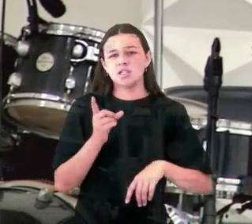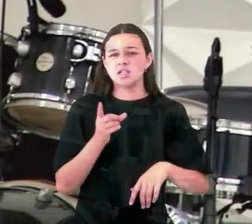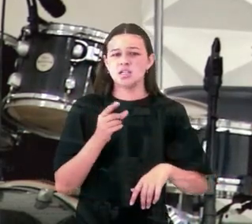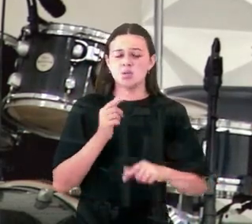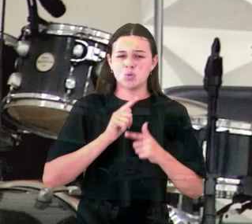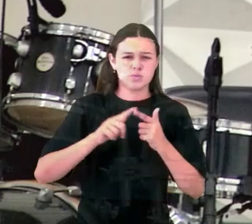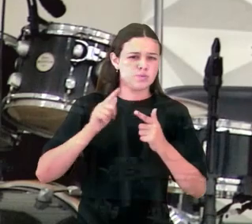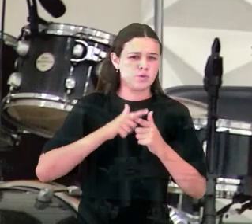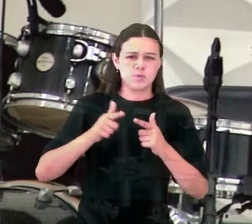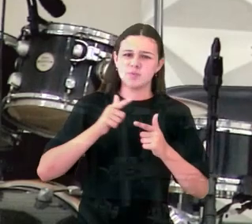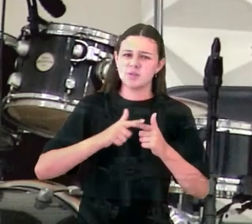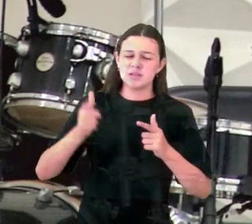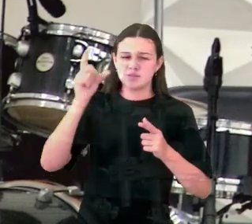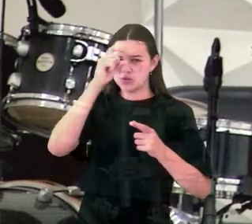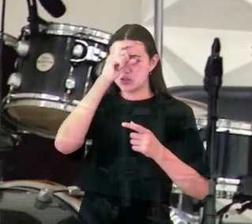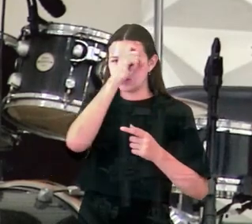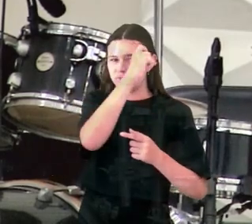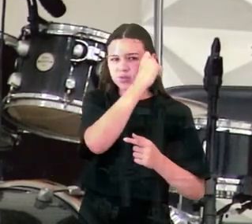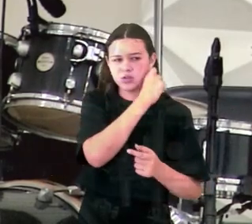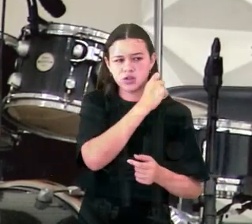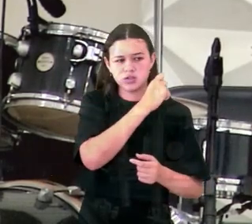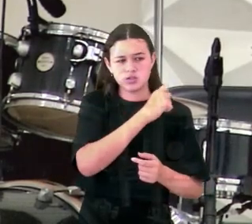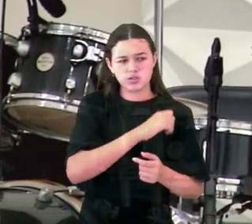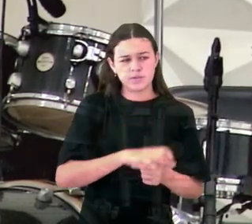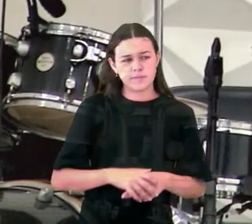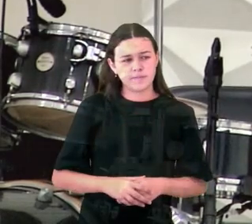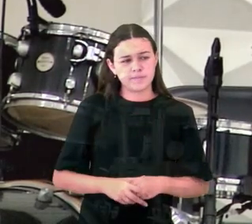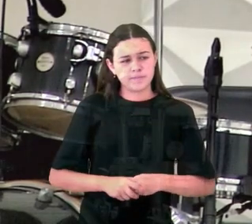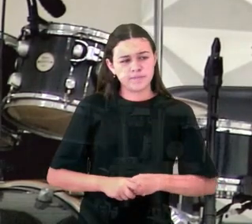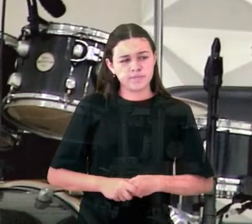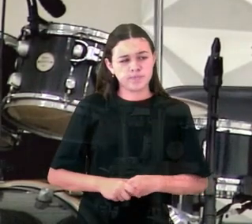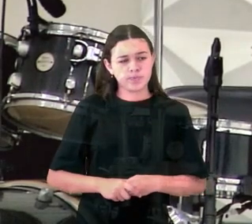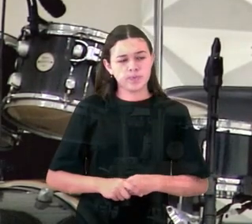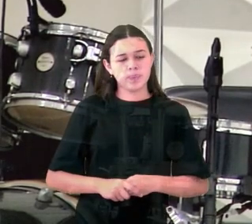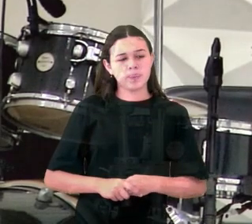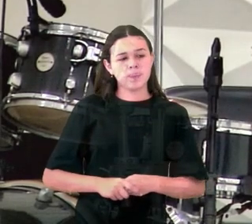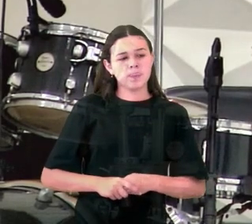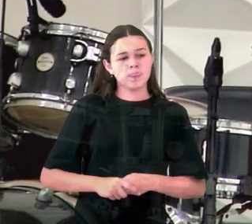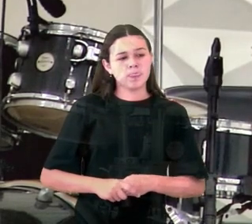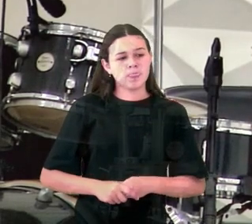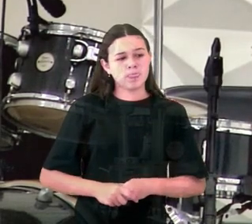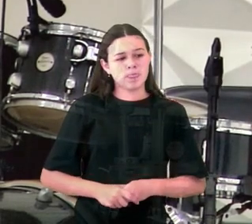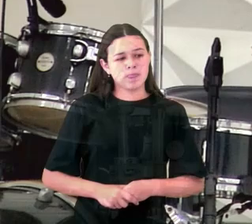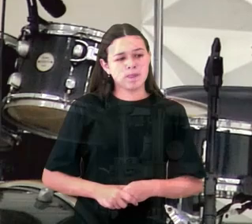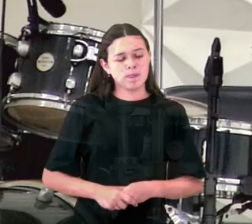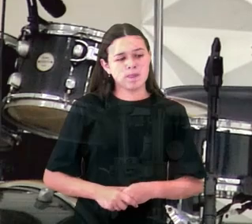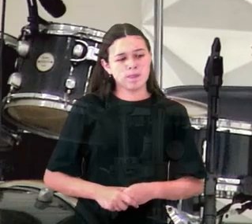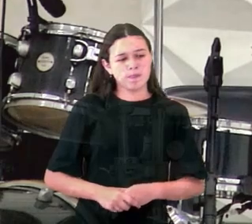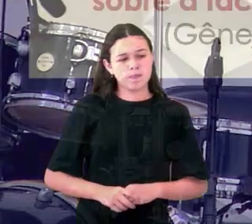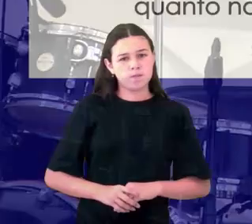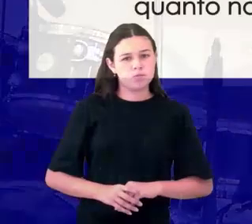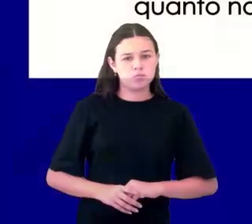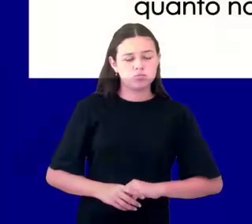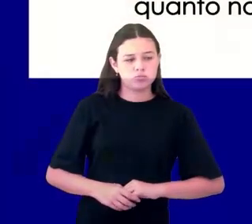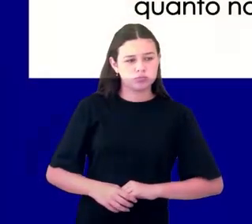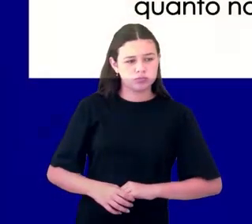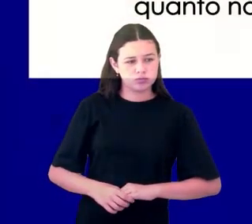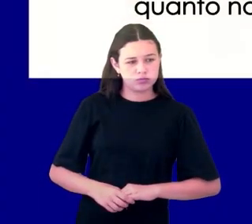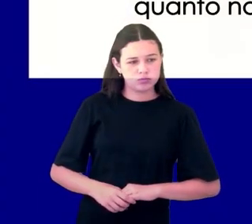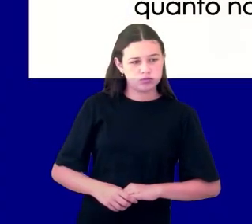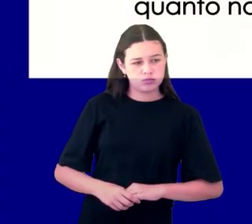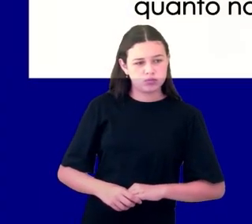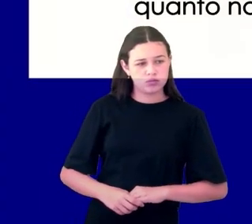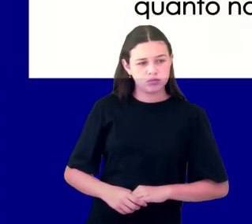é? Ela é a filha do Billy Graham, gente. Alguém que conheceu de perto a mensagem poderosa do Evangelho. Escuta o ela respondeu. Ela disse assim,